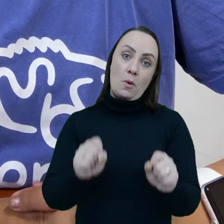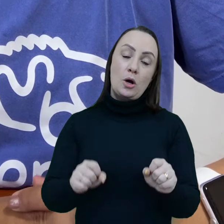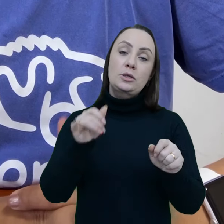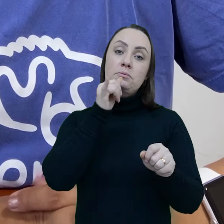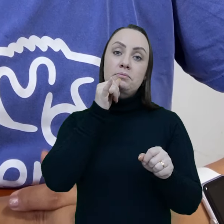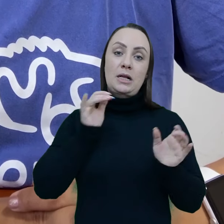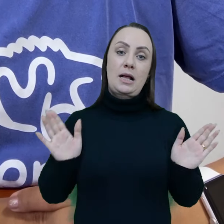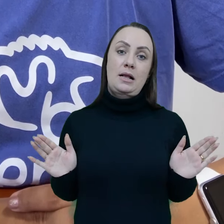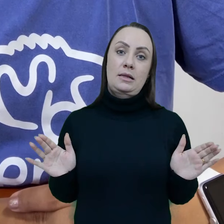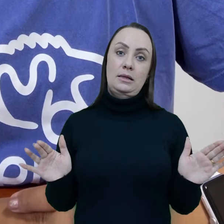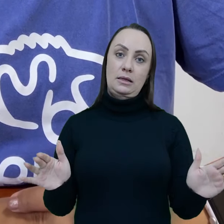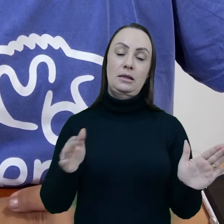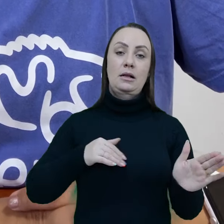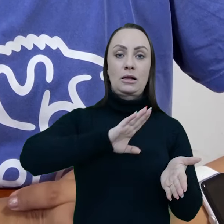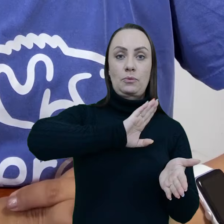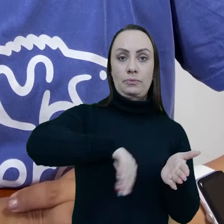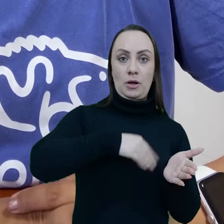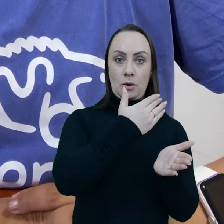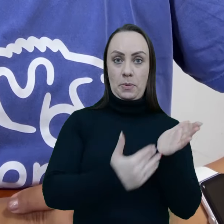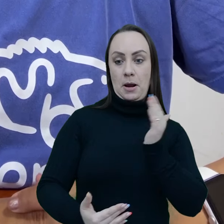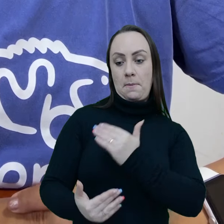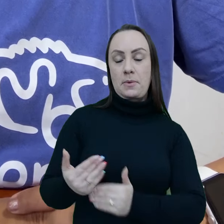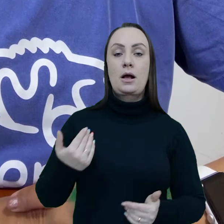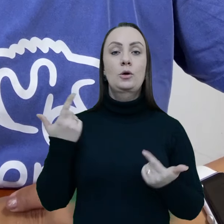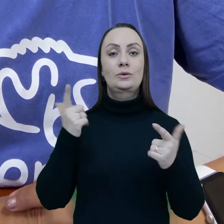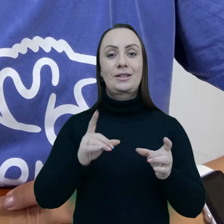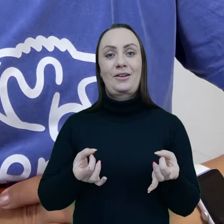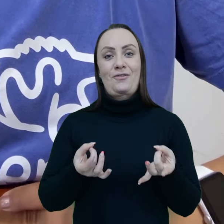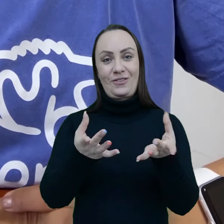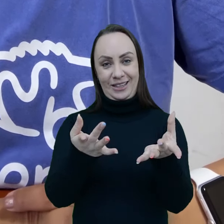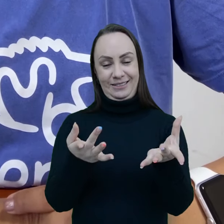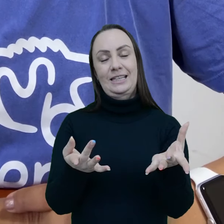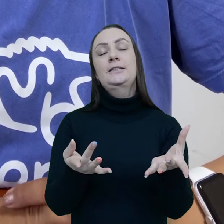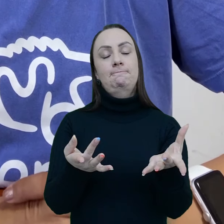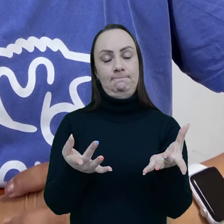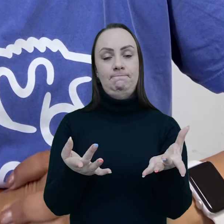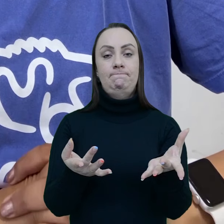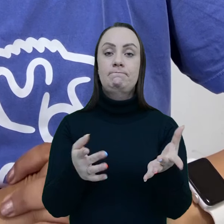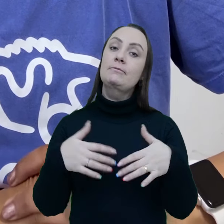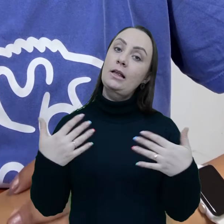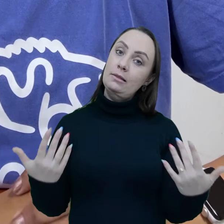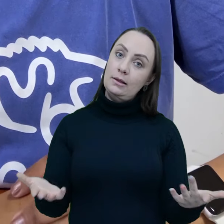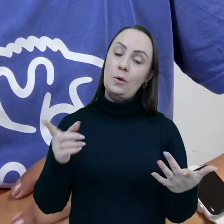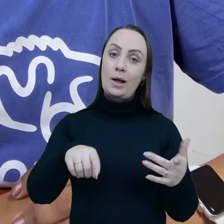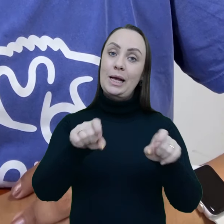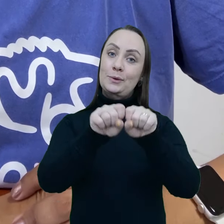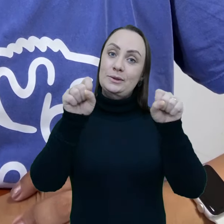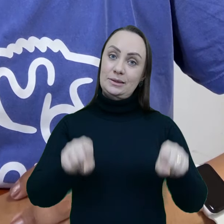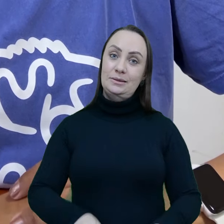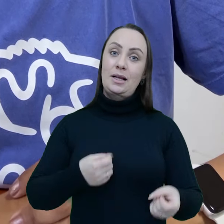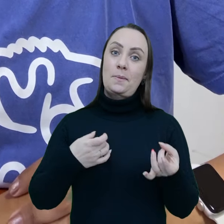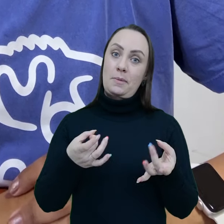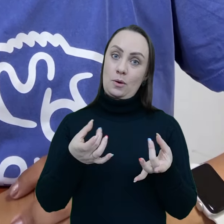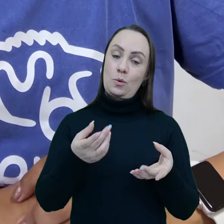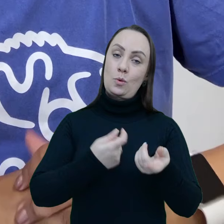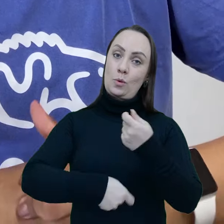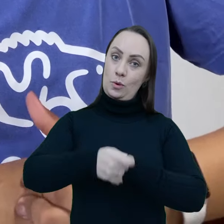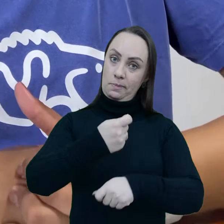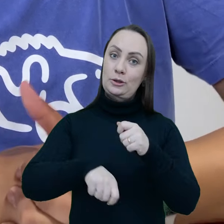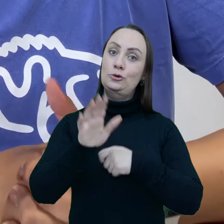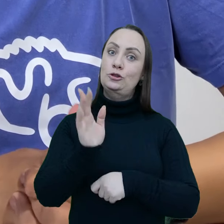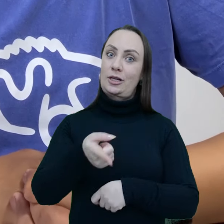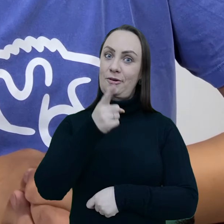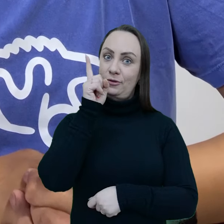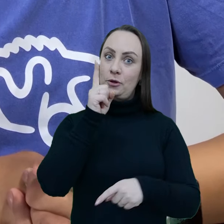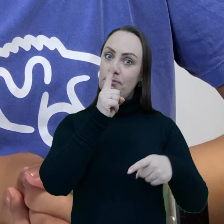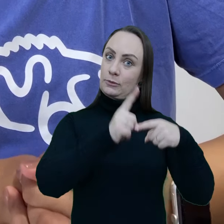retiradas por conta daquela prática do Fini que todo mundo já conhece. As nadadeiras são comercializadas num